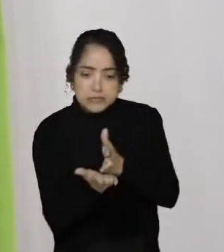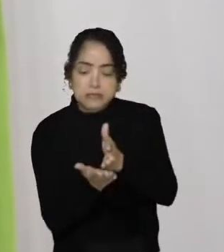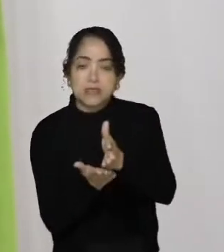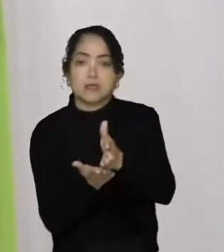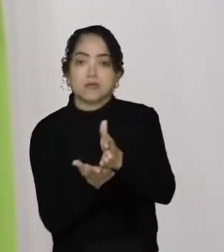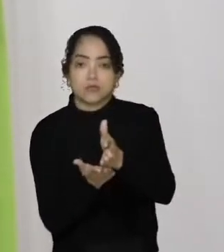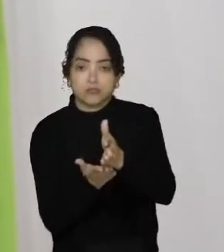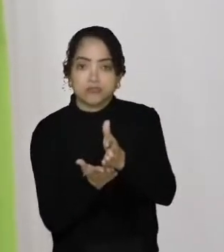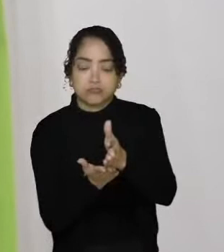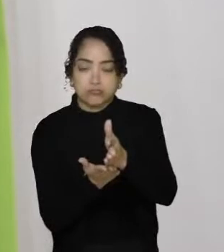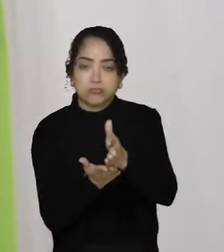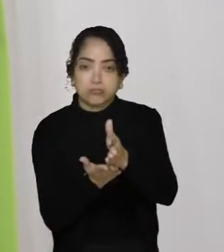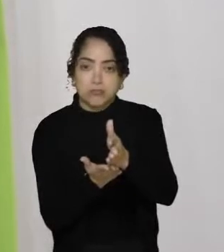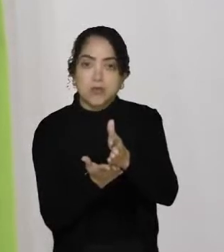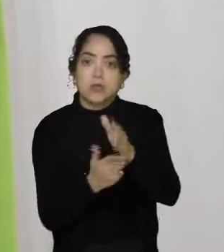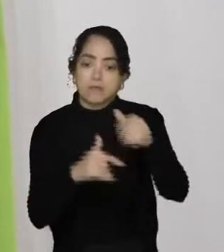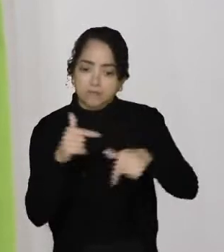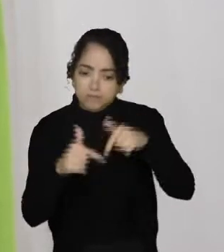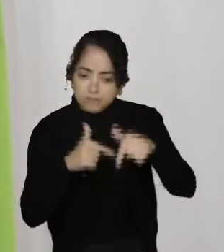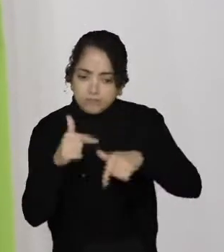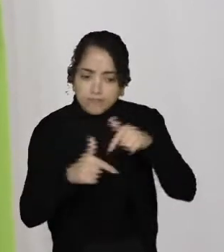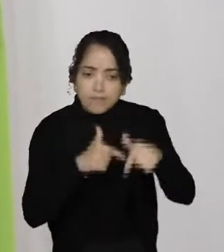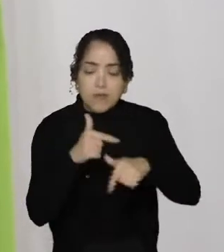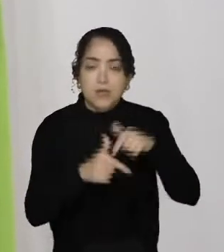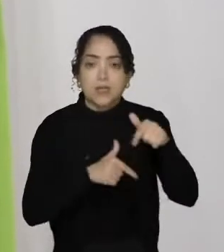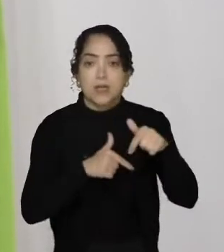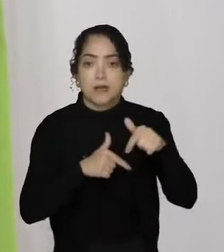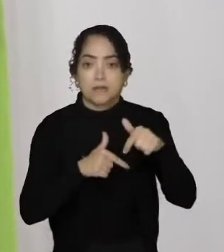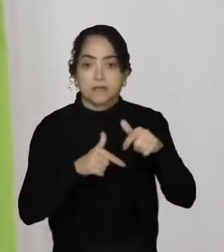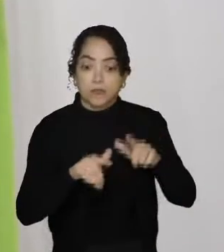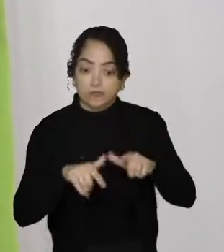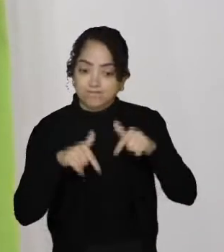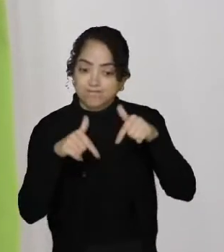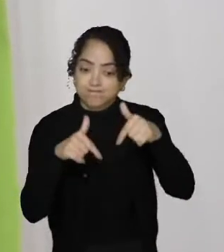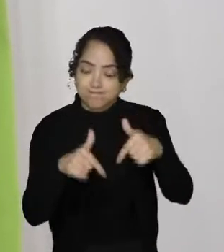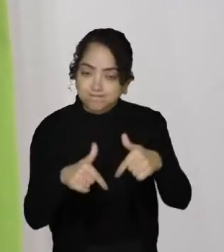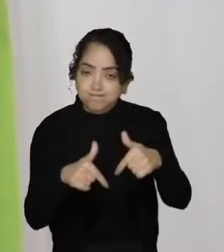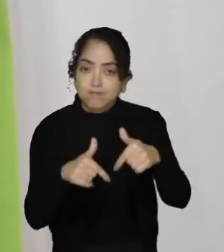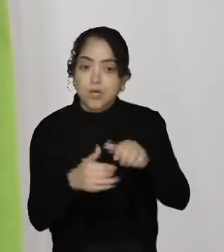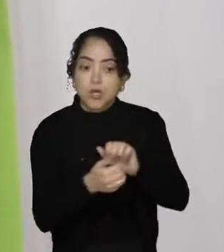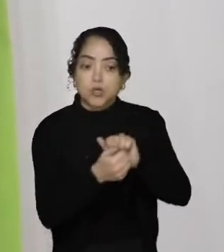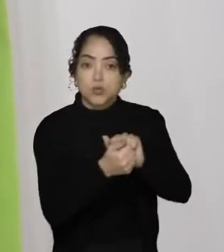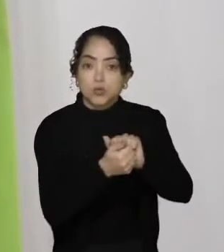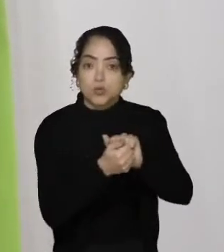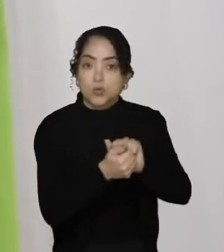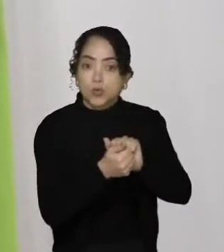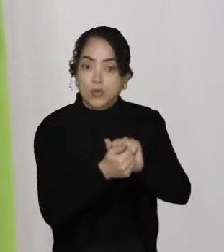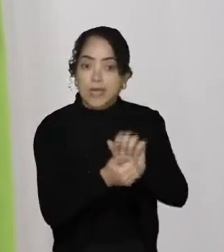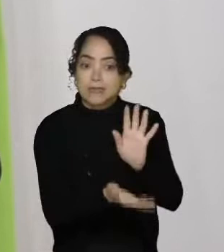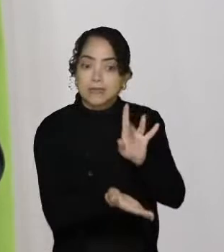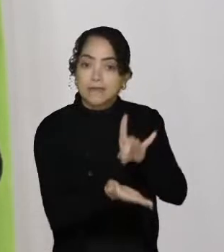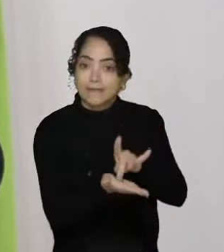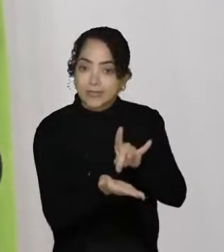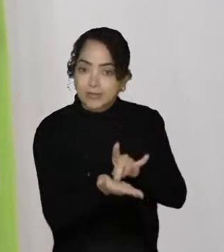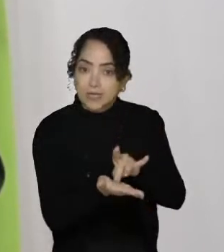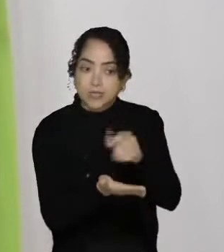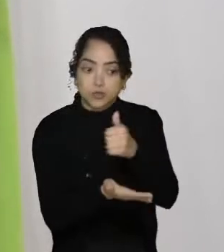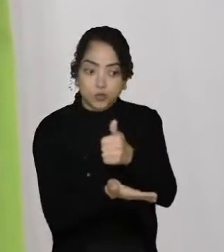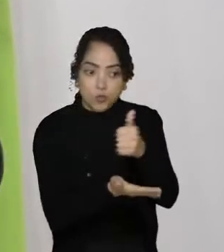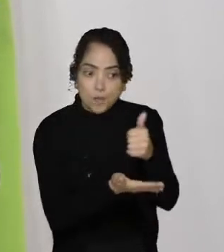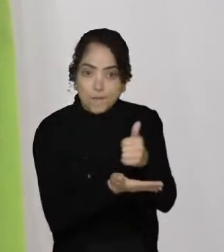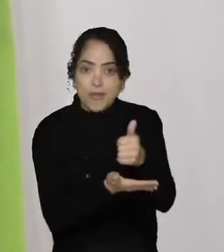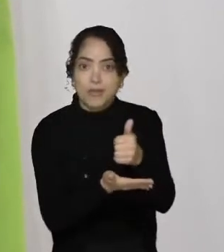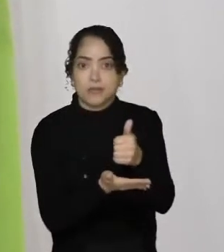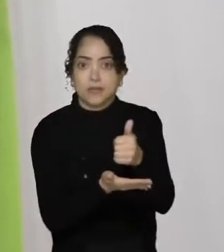nós vamos para cima, nós vamos tratorar todo mundo. Porque nós vamos estar do lado da verdade e no lado do bem. E não vai precisar pagar